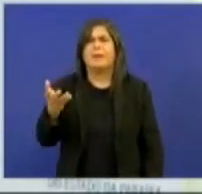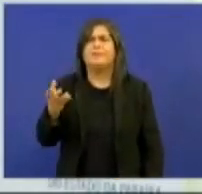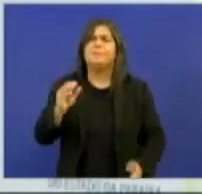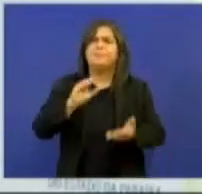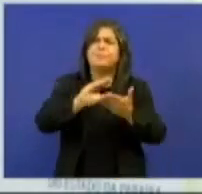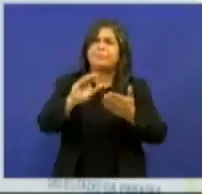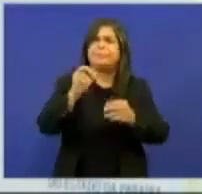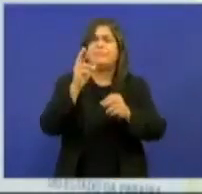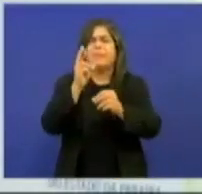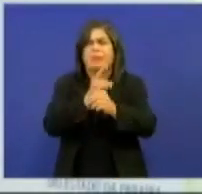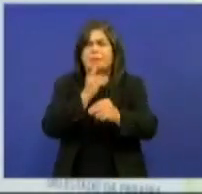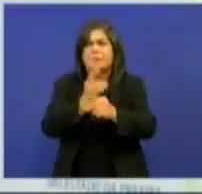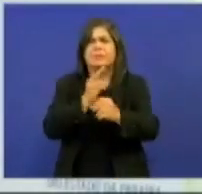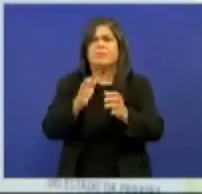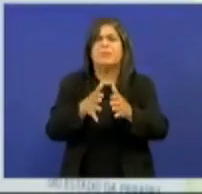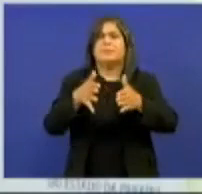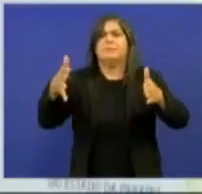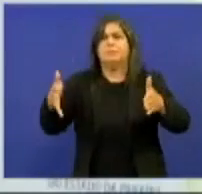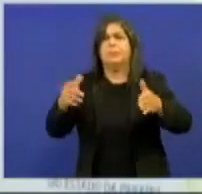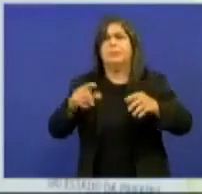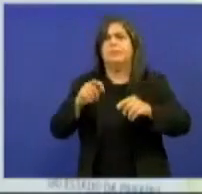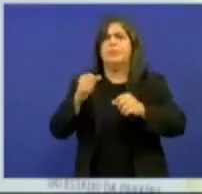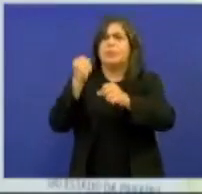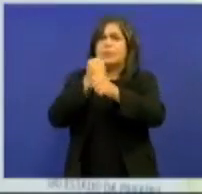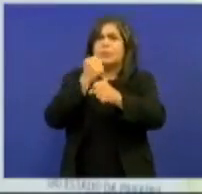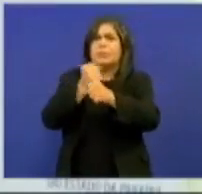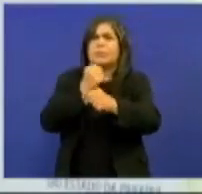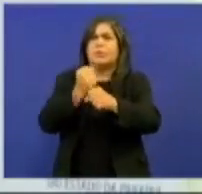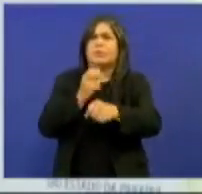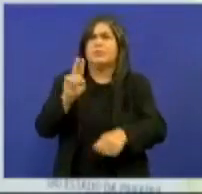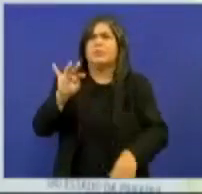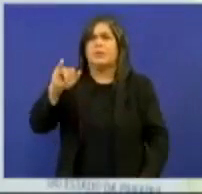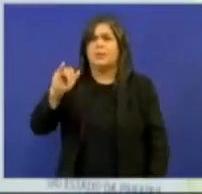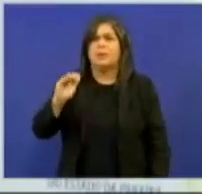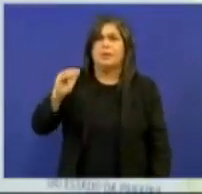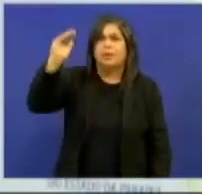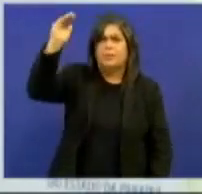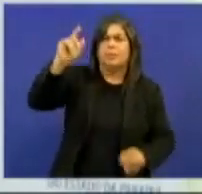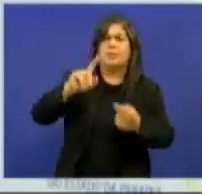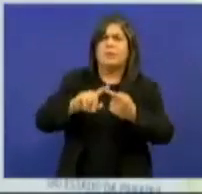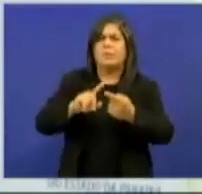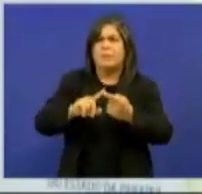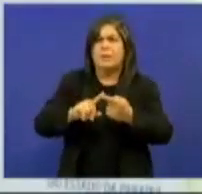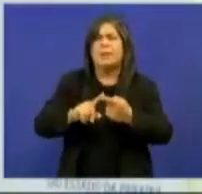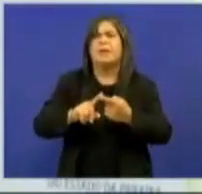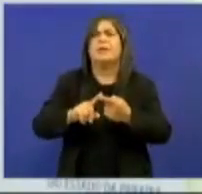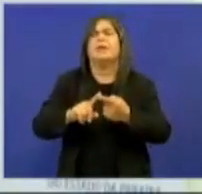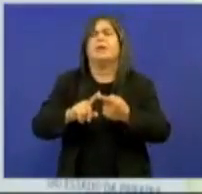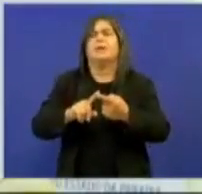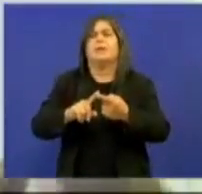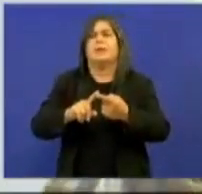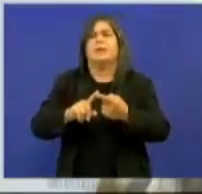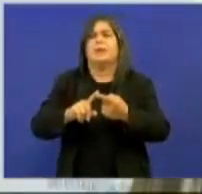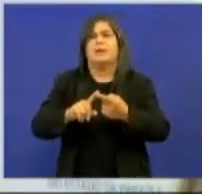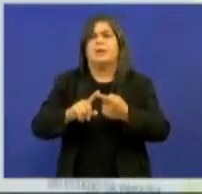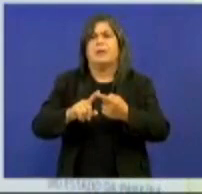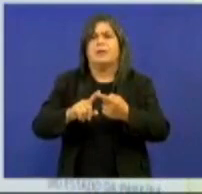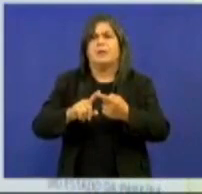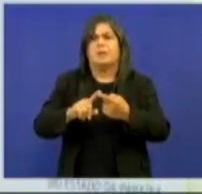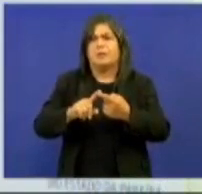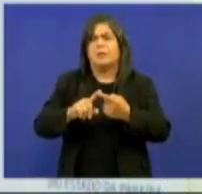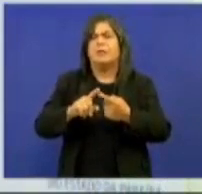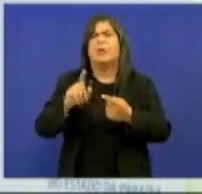reforma, ampliação, construção de uma UTI adulta e UTI neonatal no Hospital de Itaporanga,